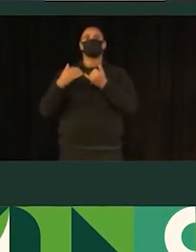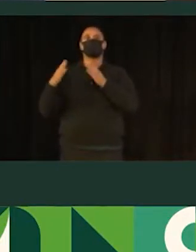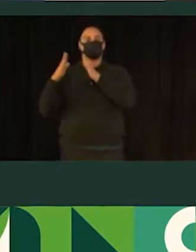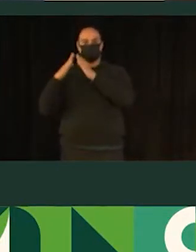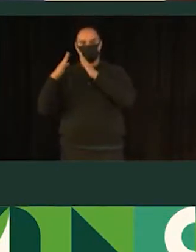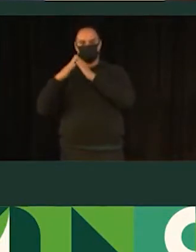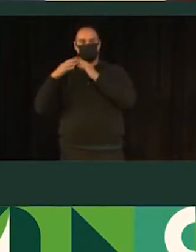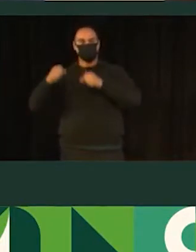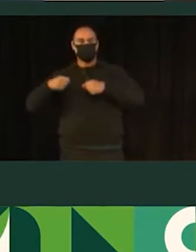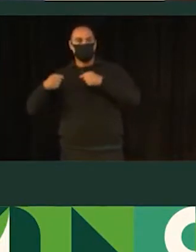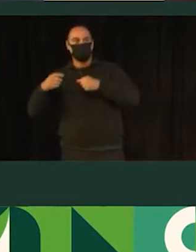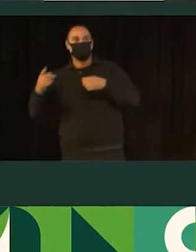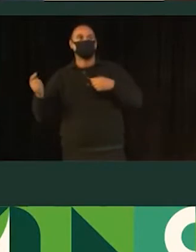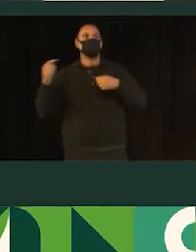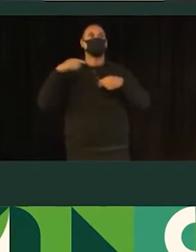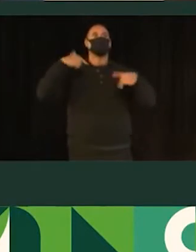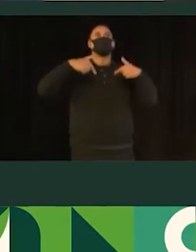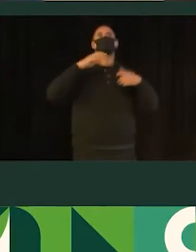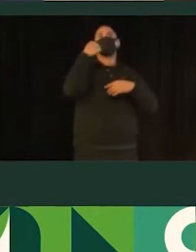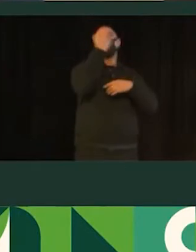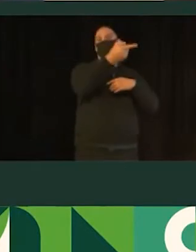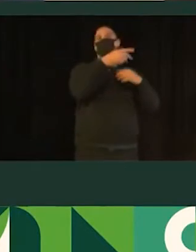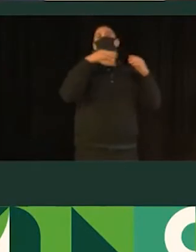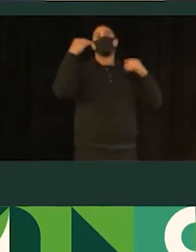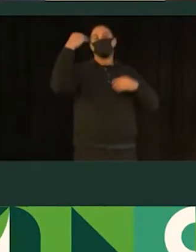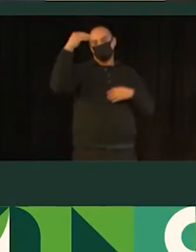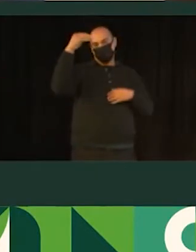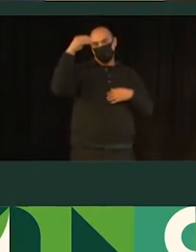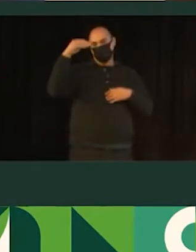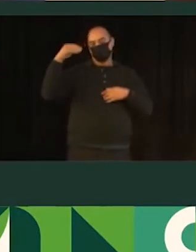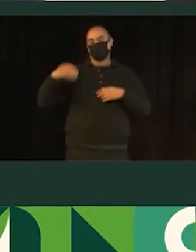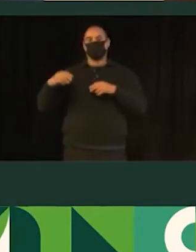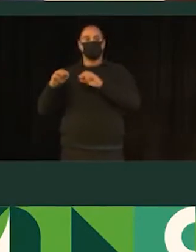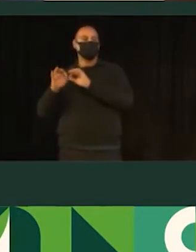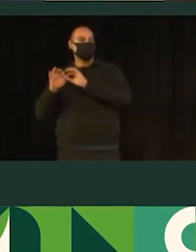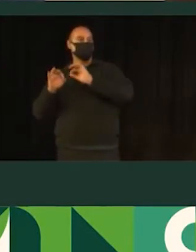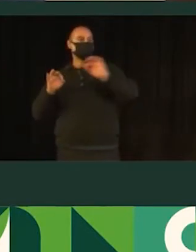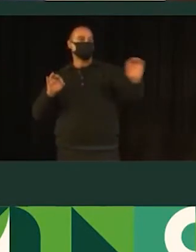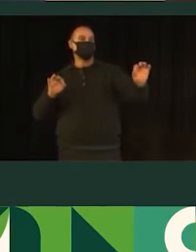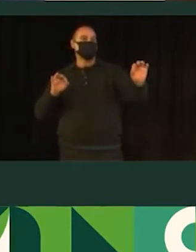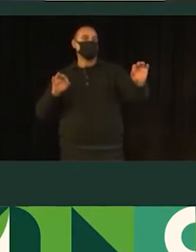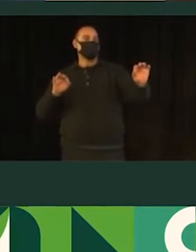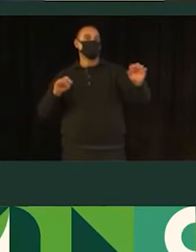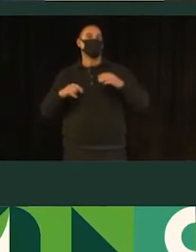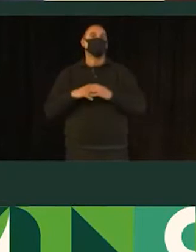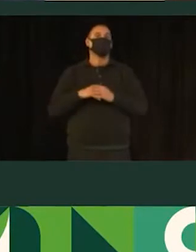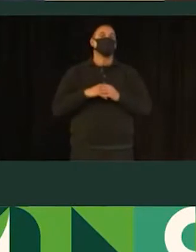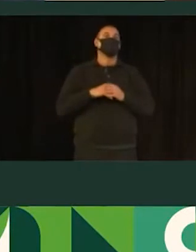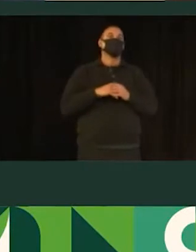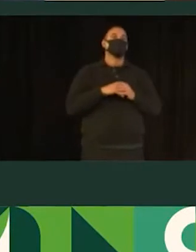do norte, que foram representados como norte aqui. Quando a gente fala de viagens a estudo, a gente consegue ver que